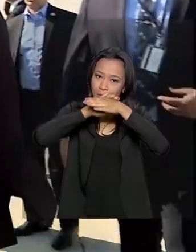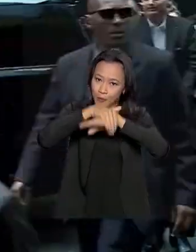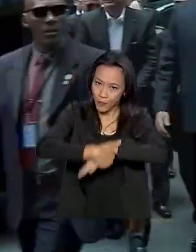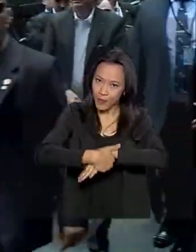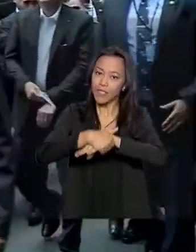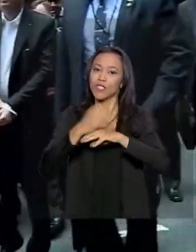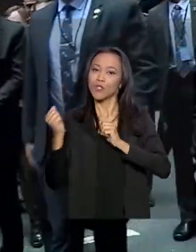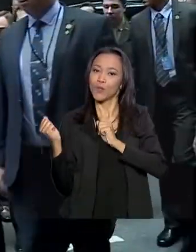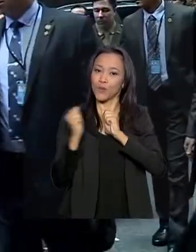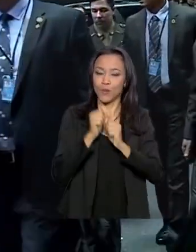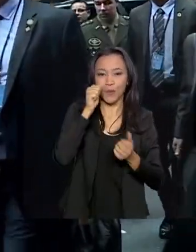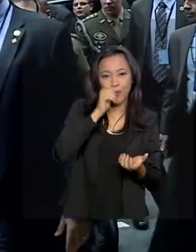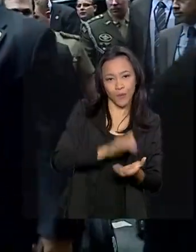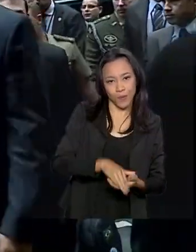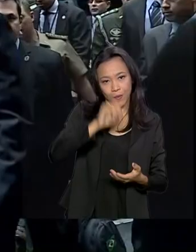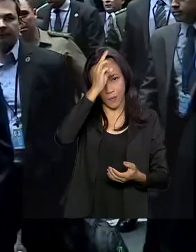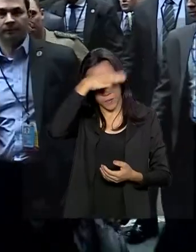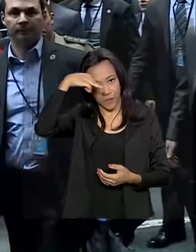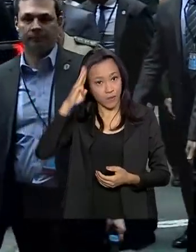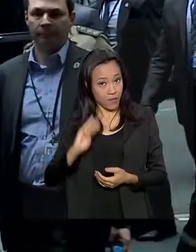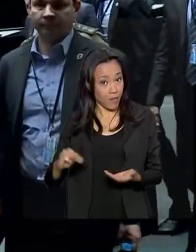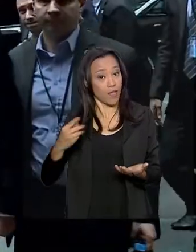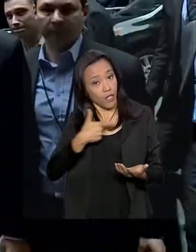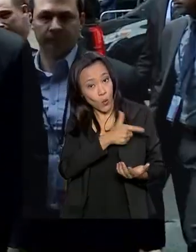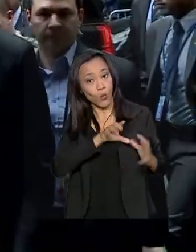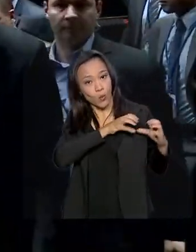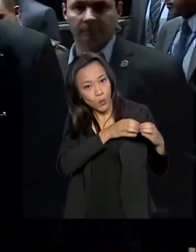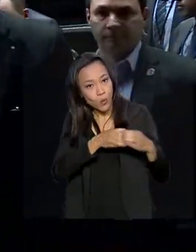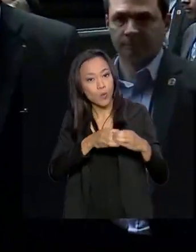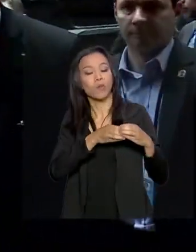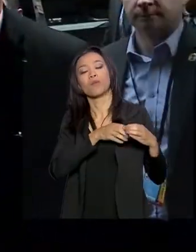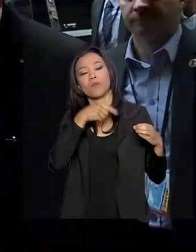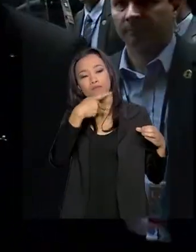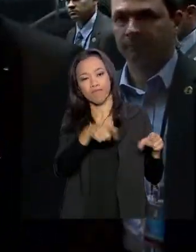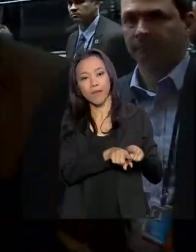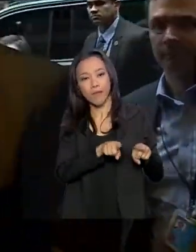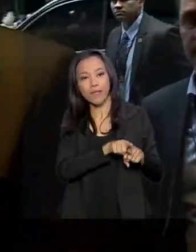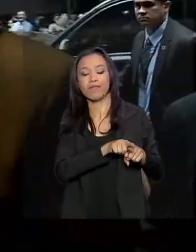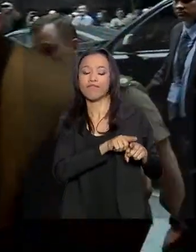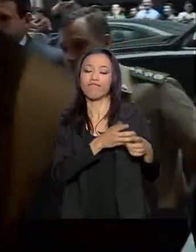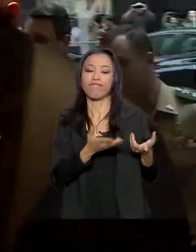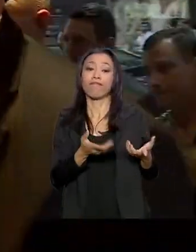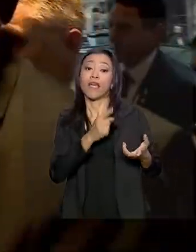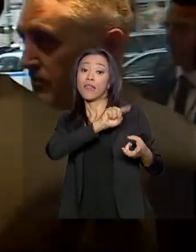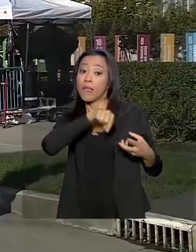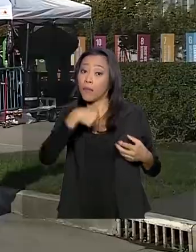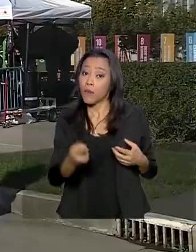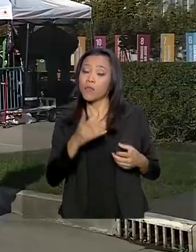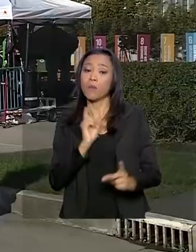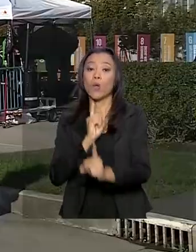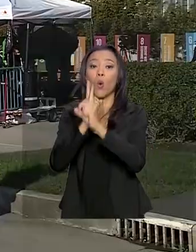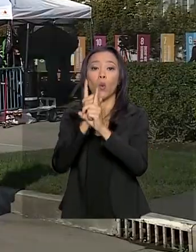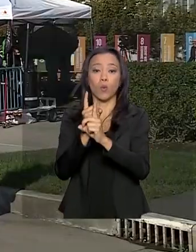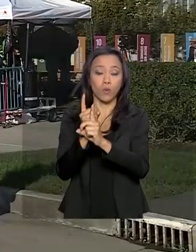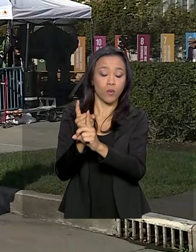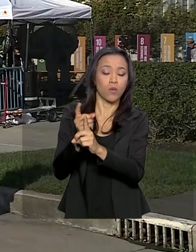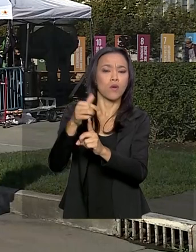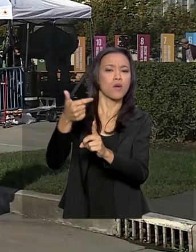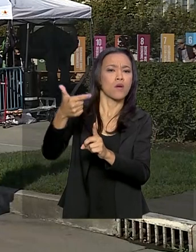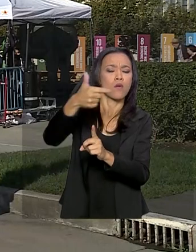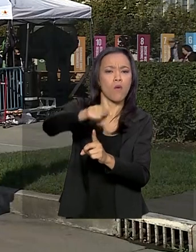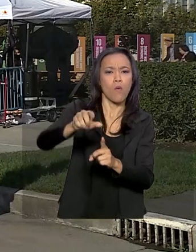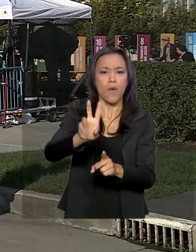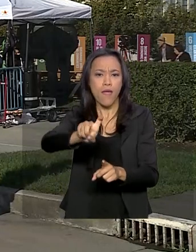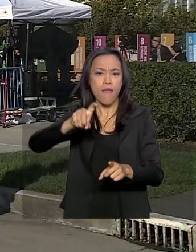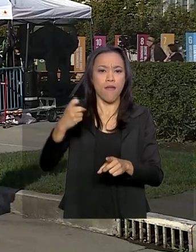alguns membros da comitiva presidencial. Depois, aqui da ONU, ele tem um encontro bilateral com o ex-prefeito